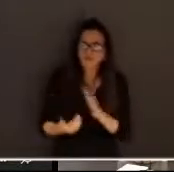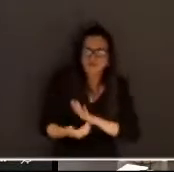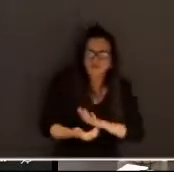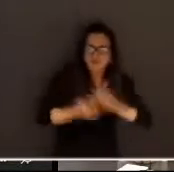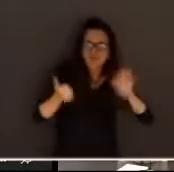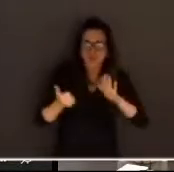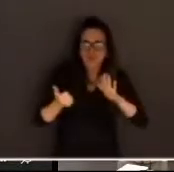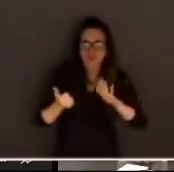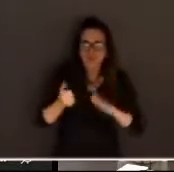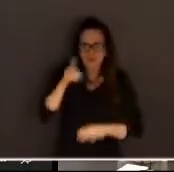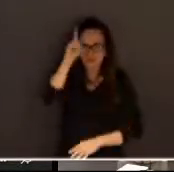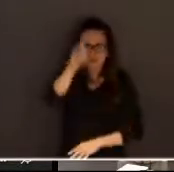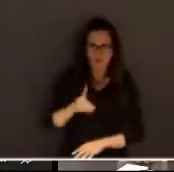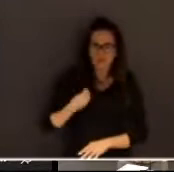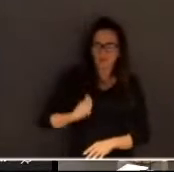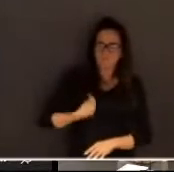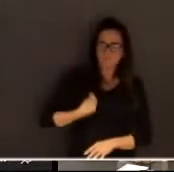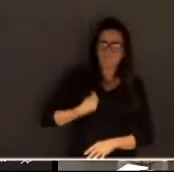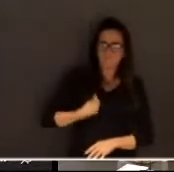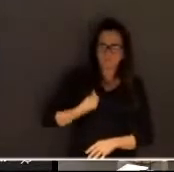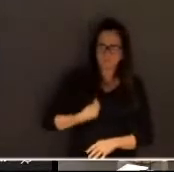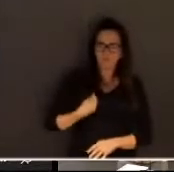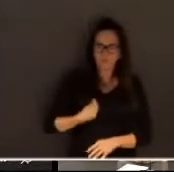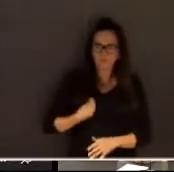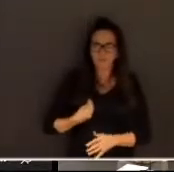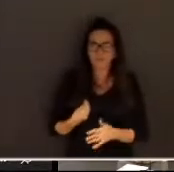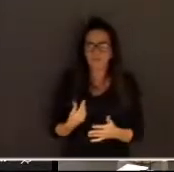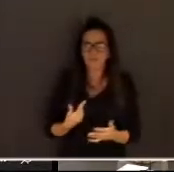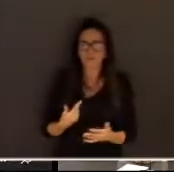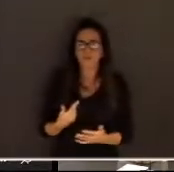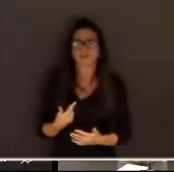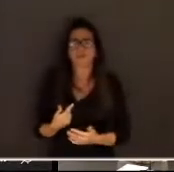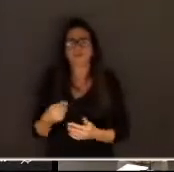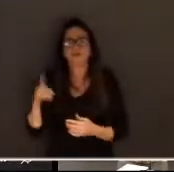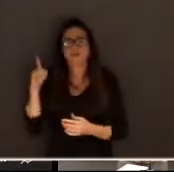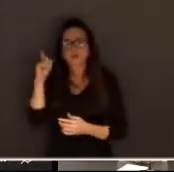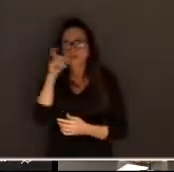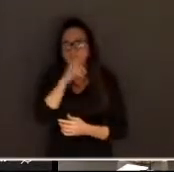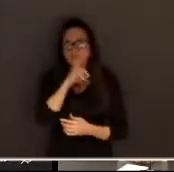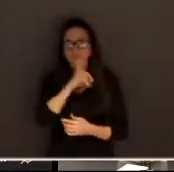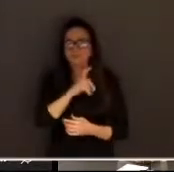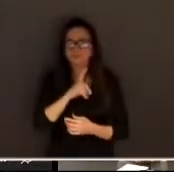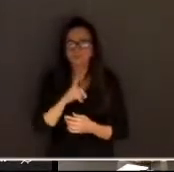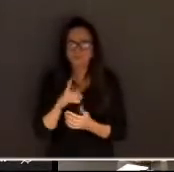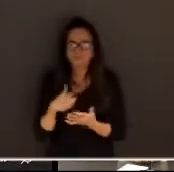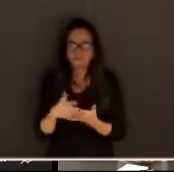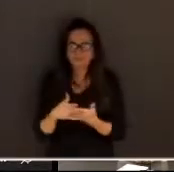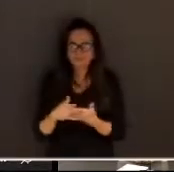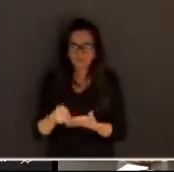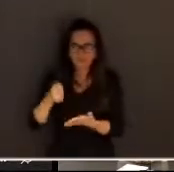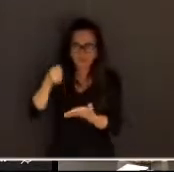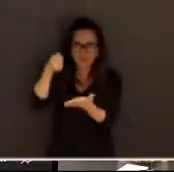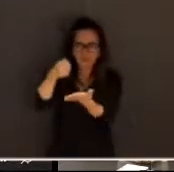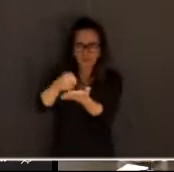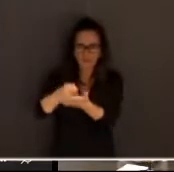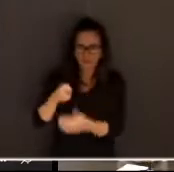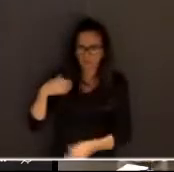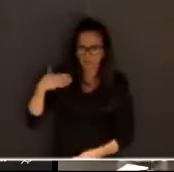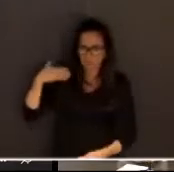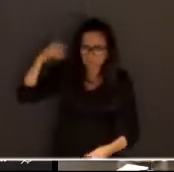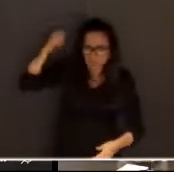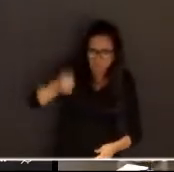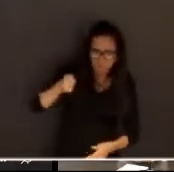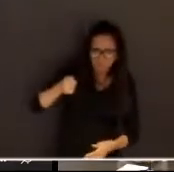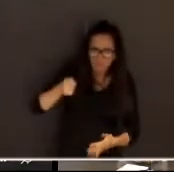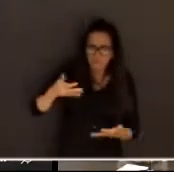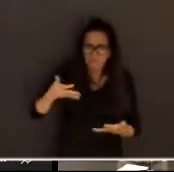recurso contra um veredito teratológico do conselho de sentença um veredito teratológico que nada mais é do que um